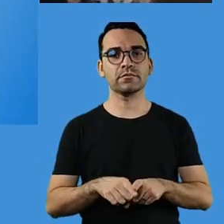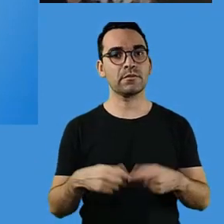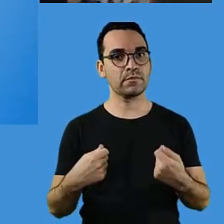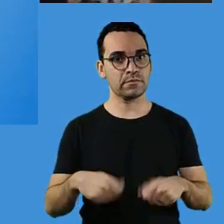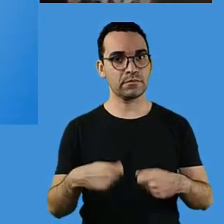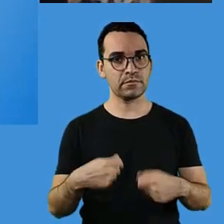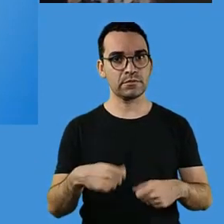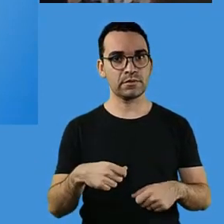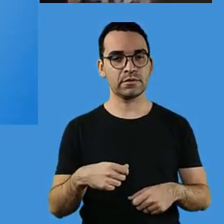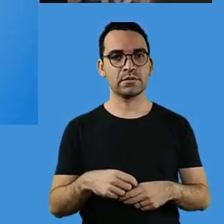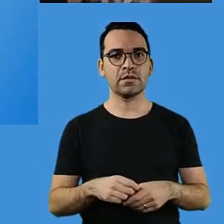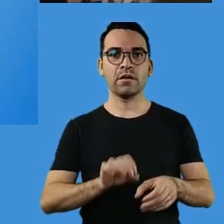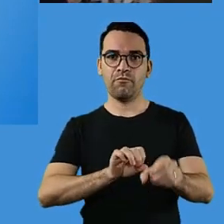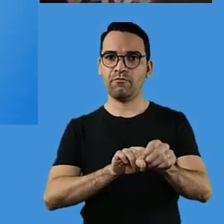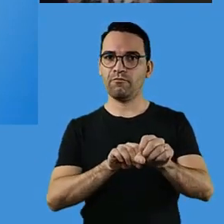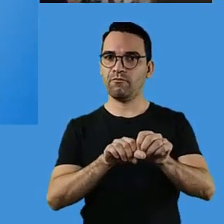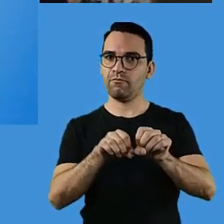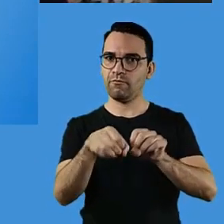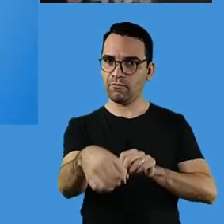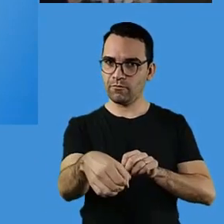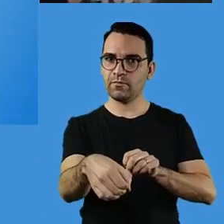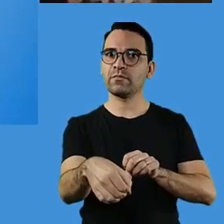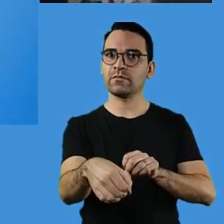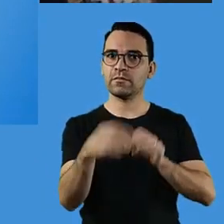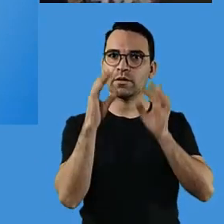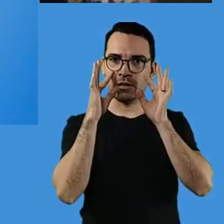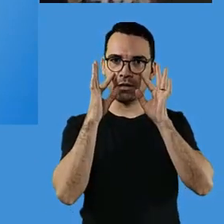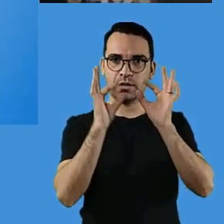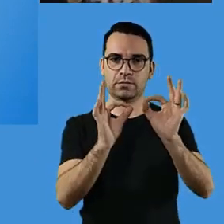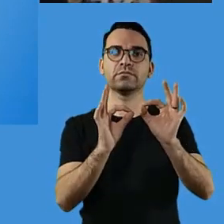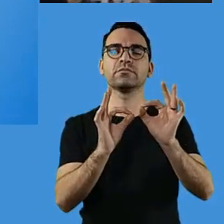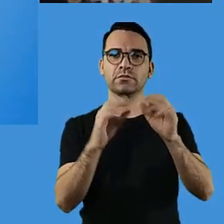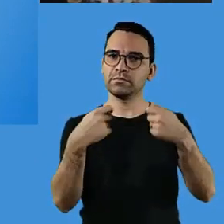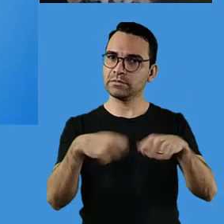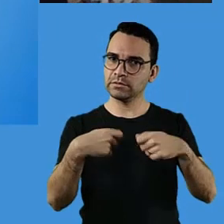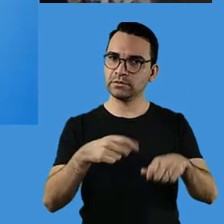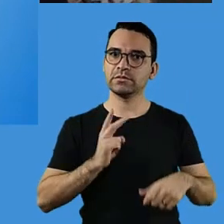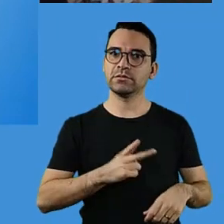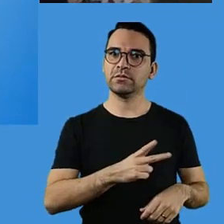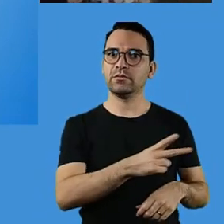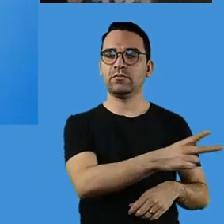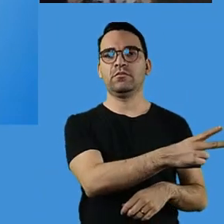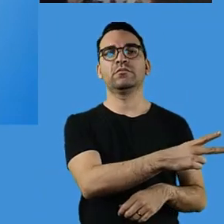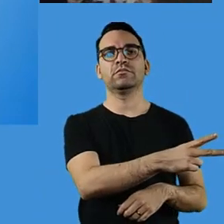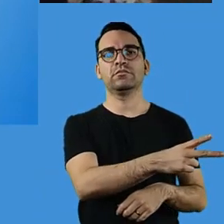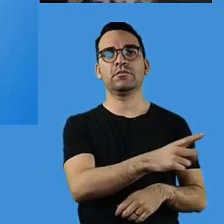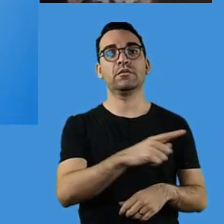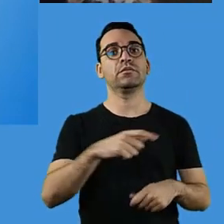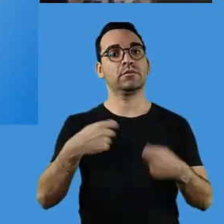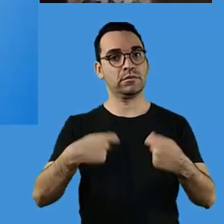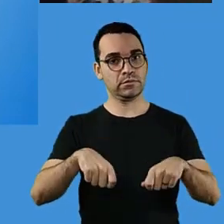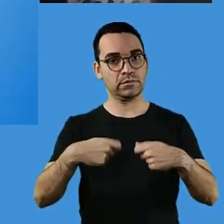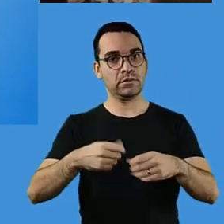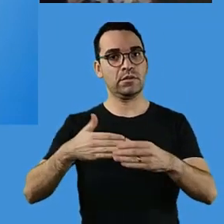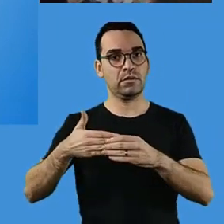Precisamos também dar continuidade à avaliação formativa. Ela é contínua, ela é um processo de